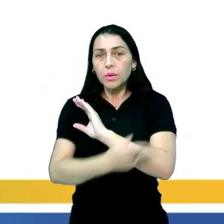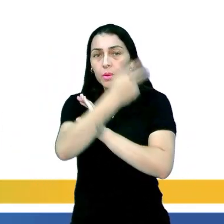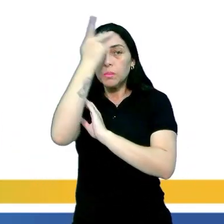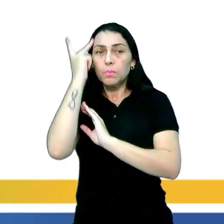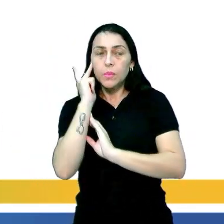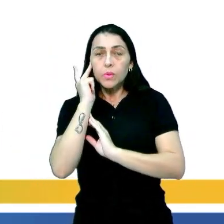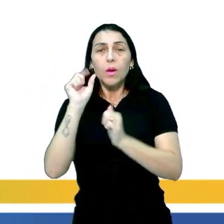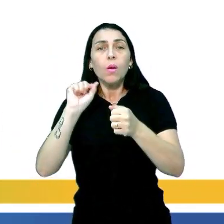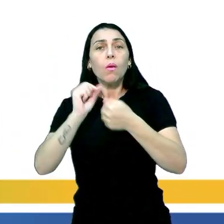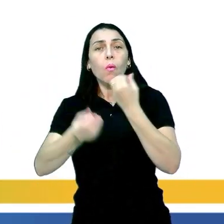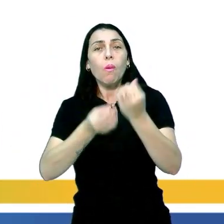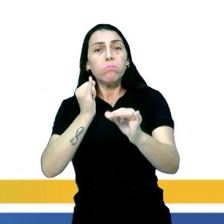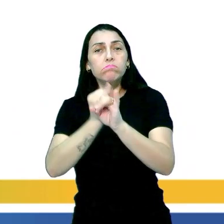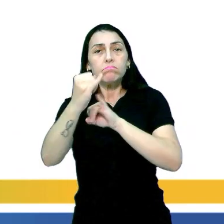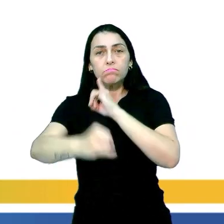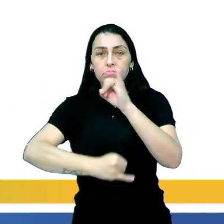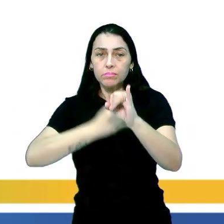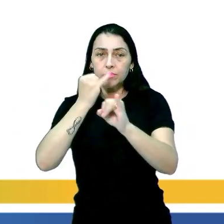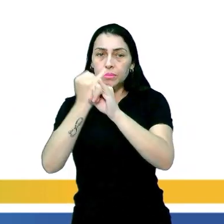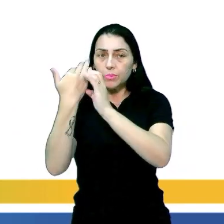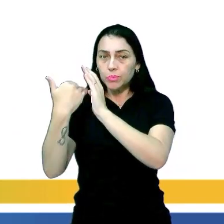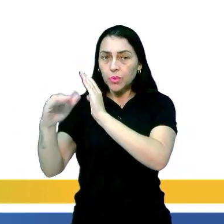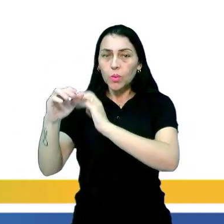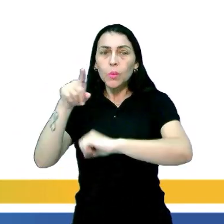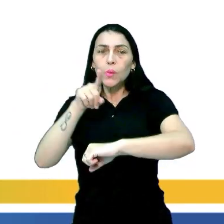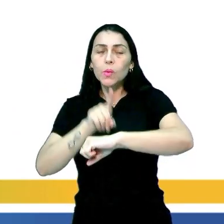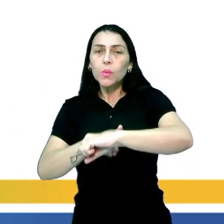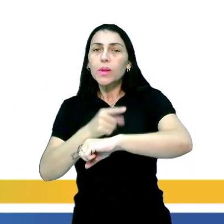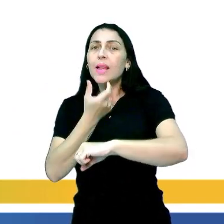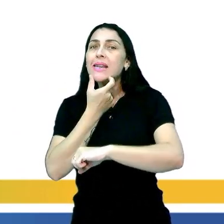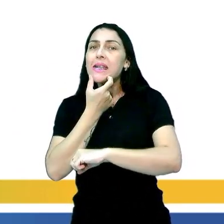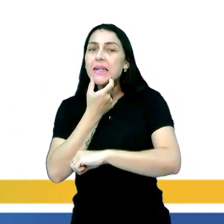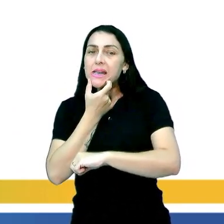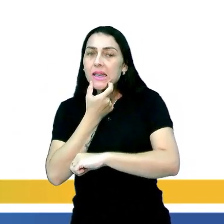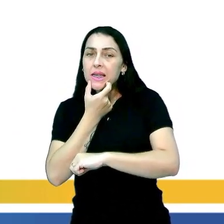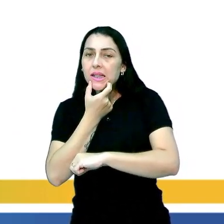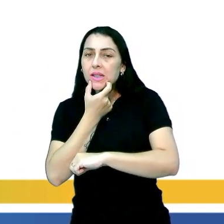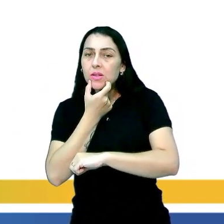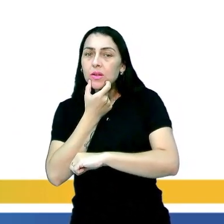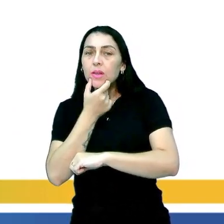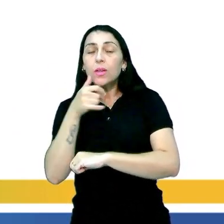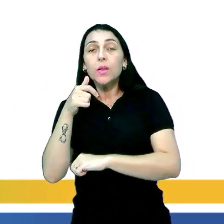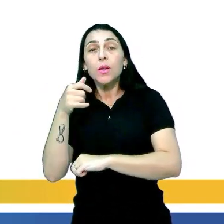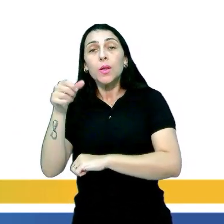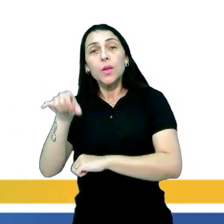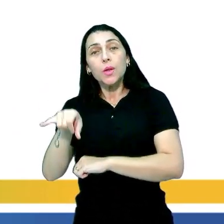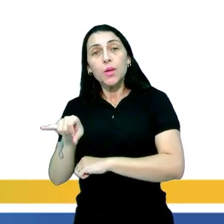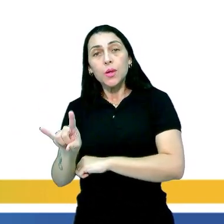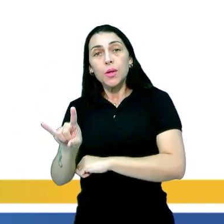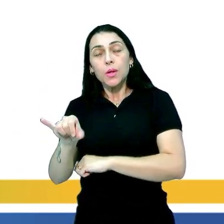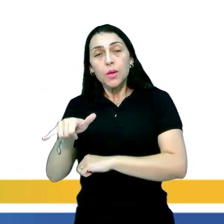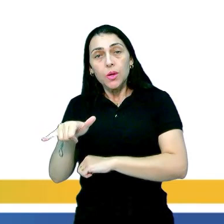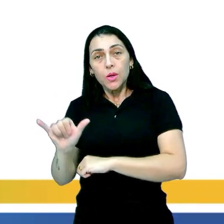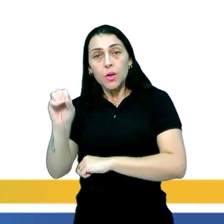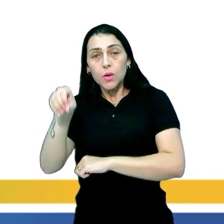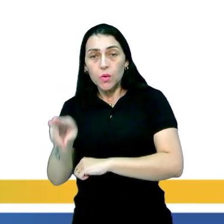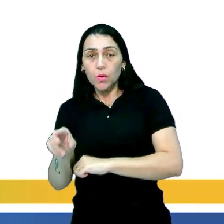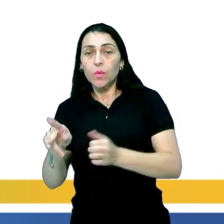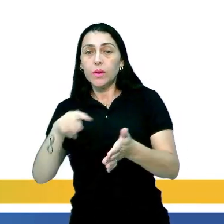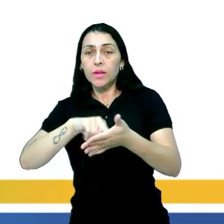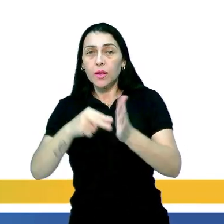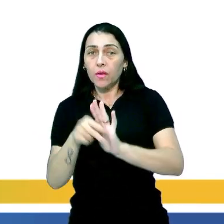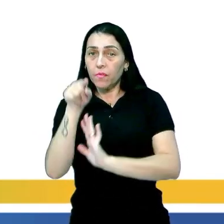usuários através de internet. O termo vem do inglês, you, que significa